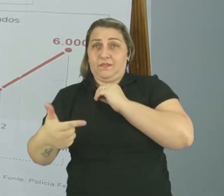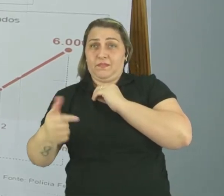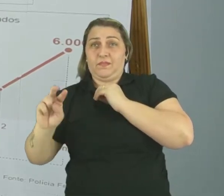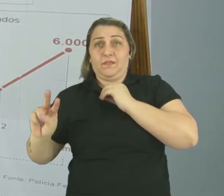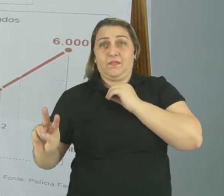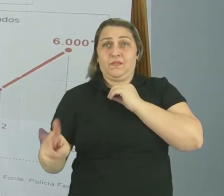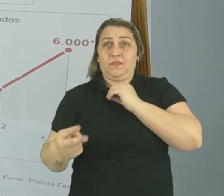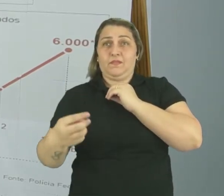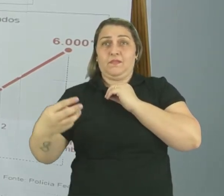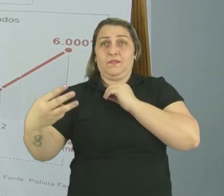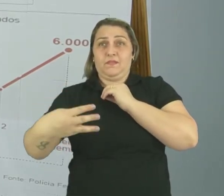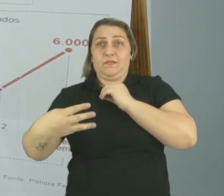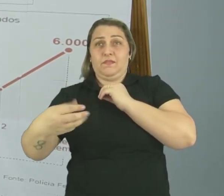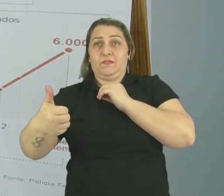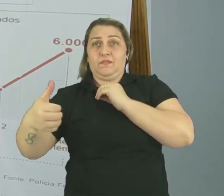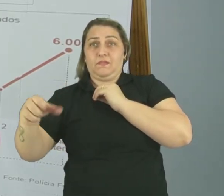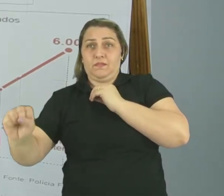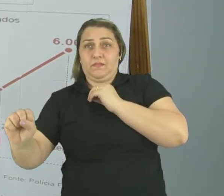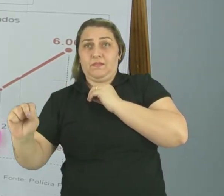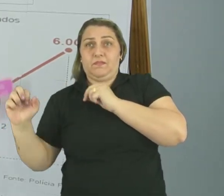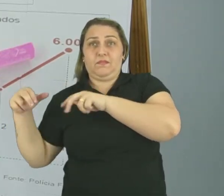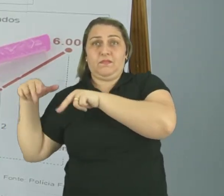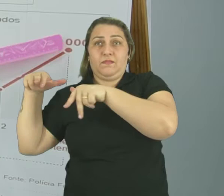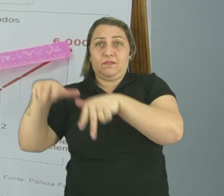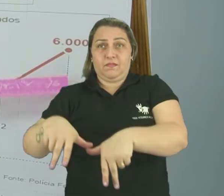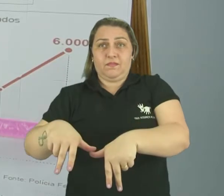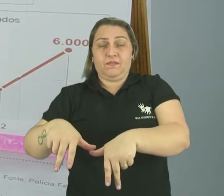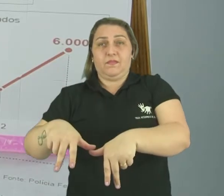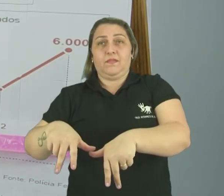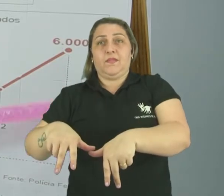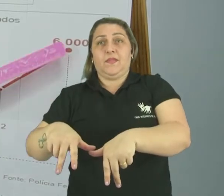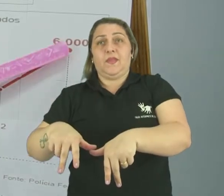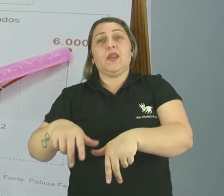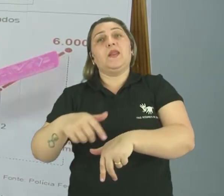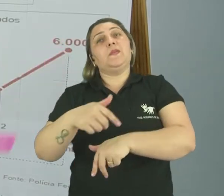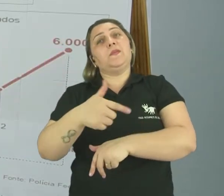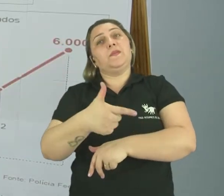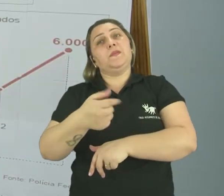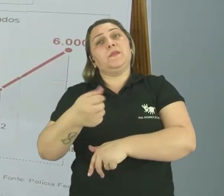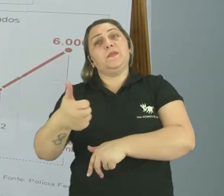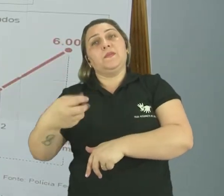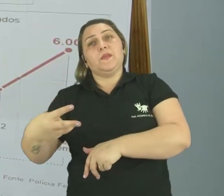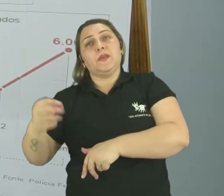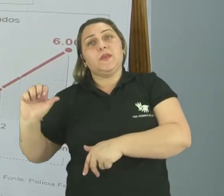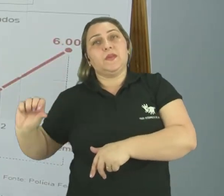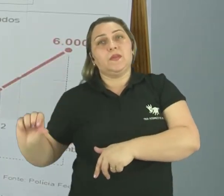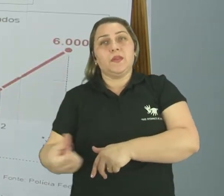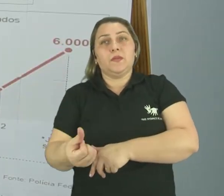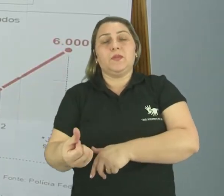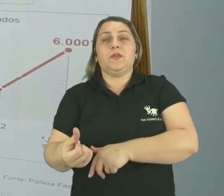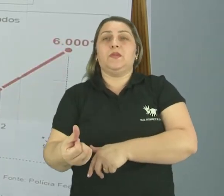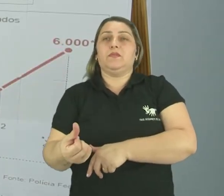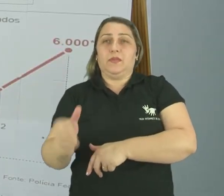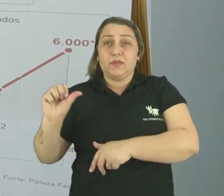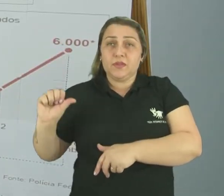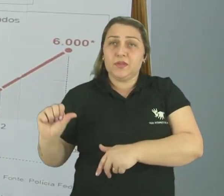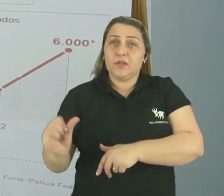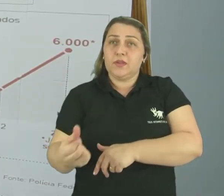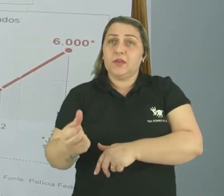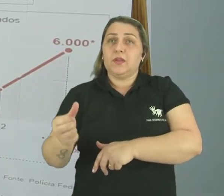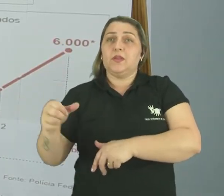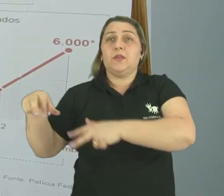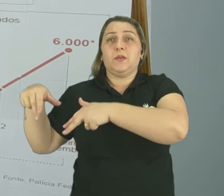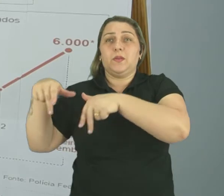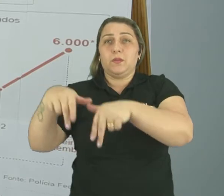.318 imigrantes E em 2013, 6 mil Esses 6 mil